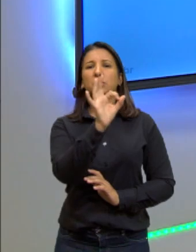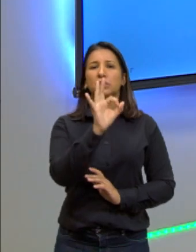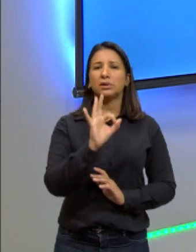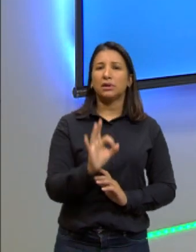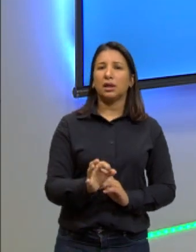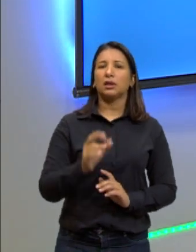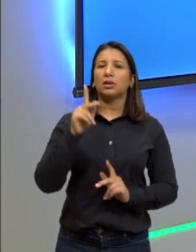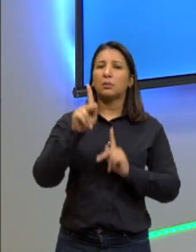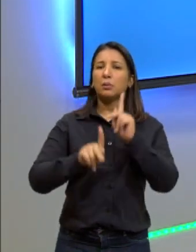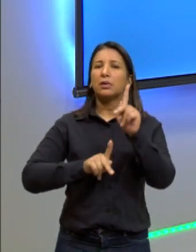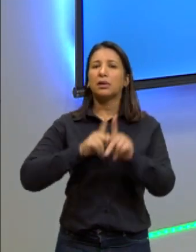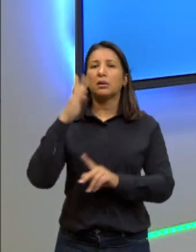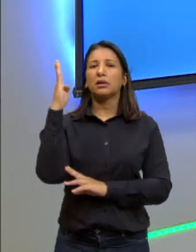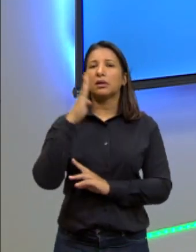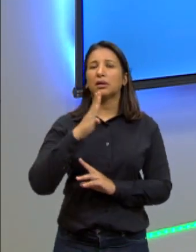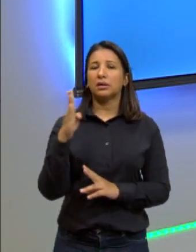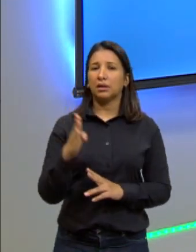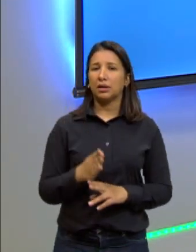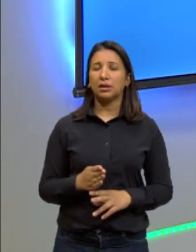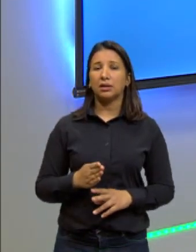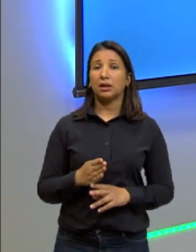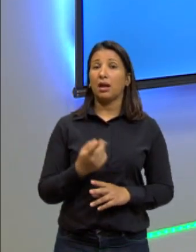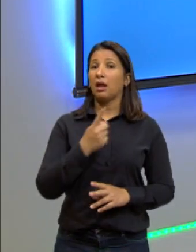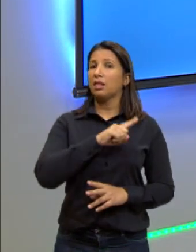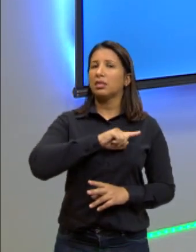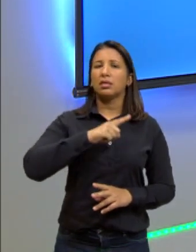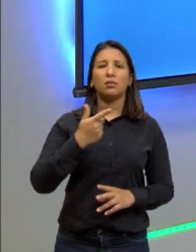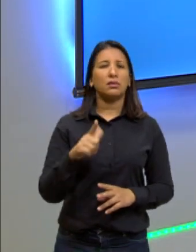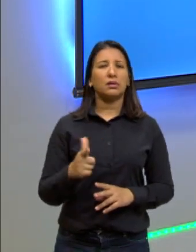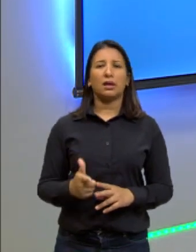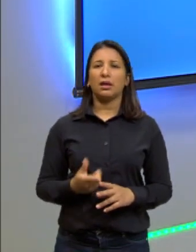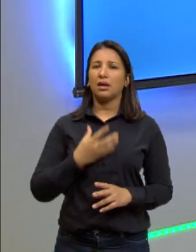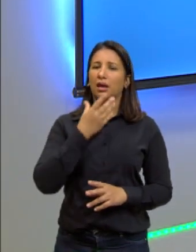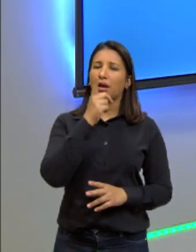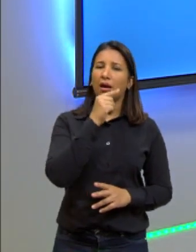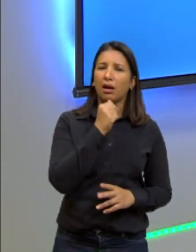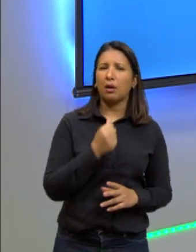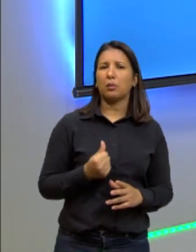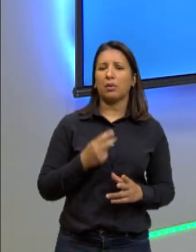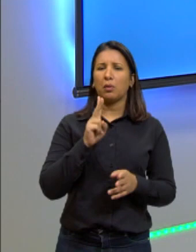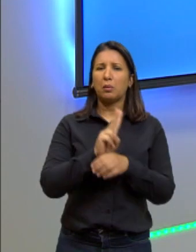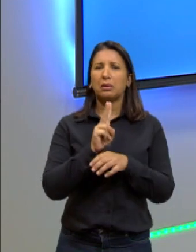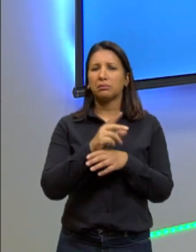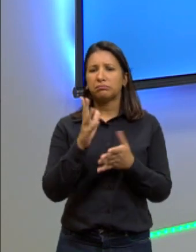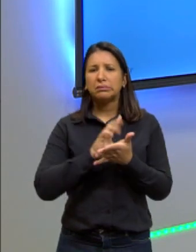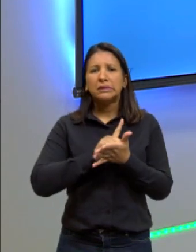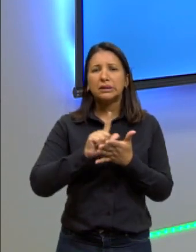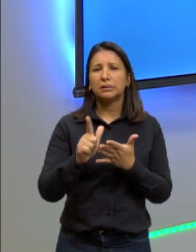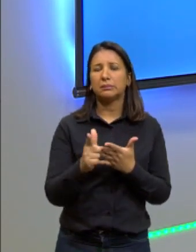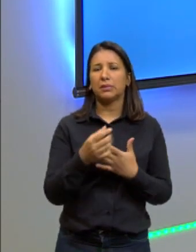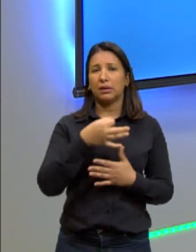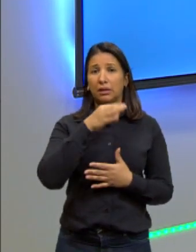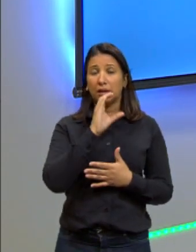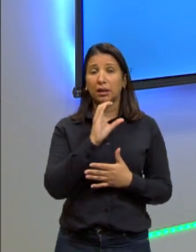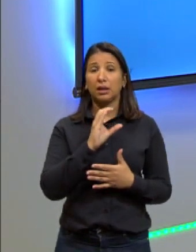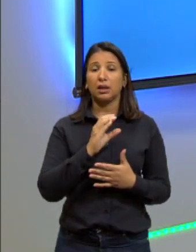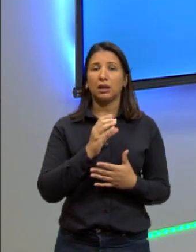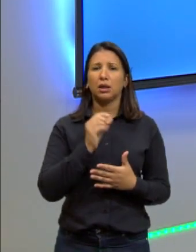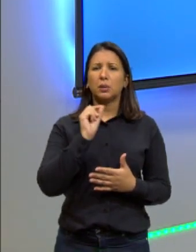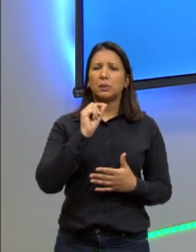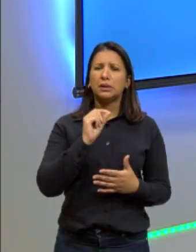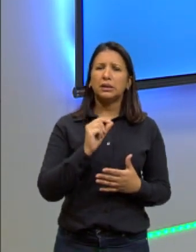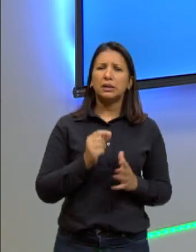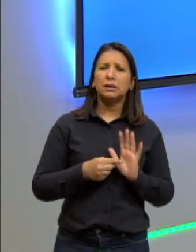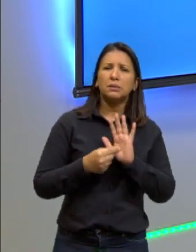da população brasileira não tem água tratada, o que que ele está me dizendo? Que quase